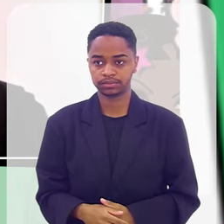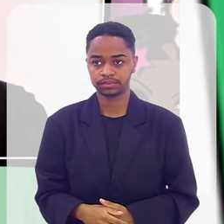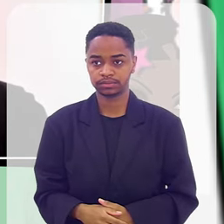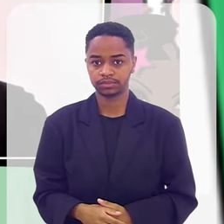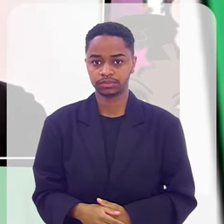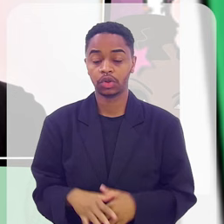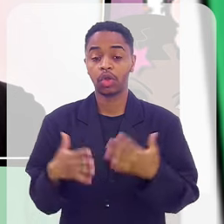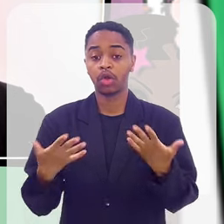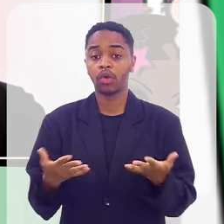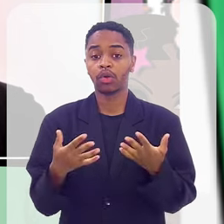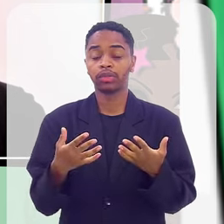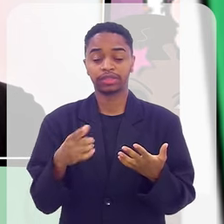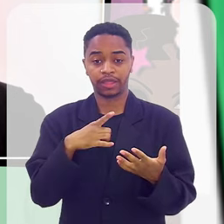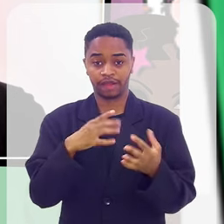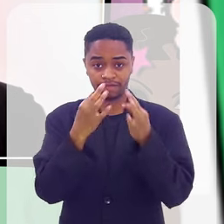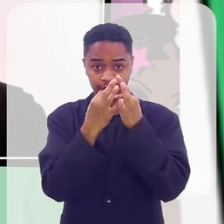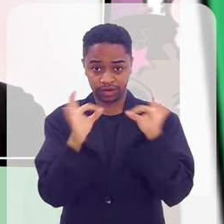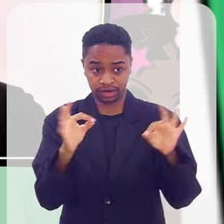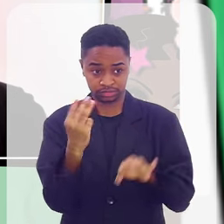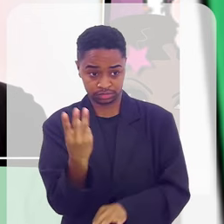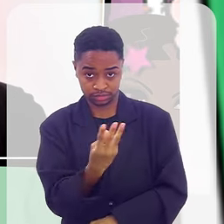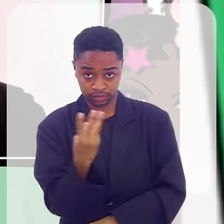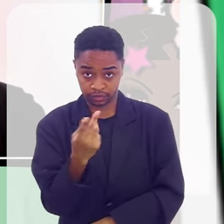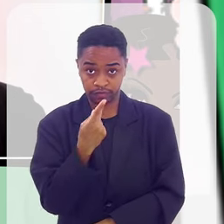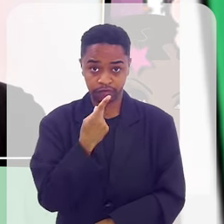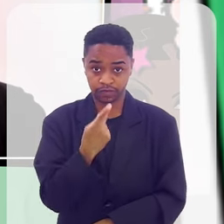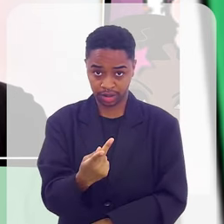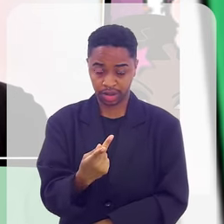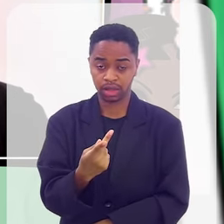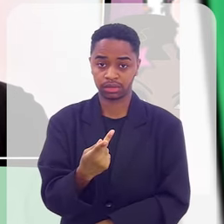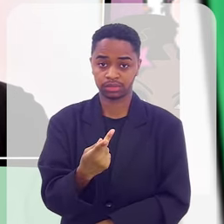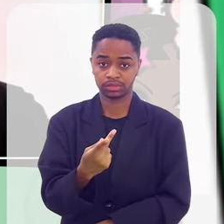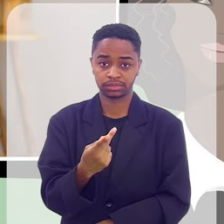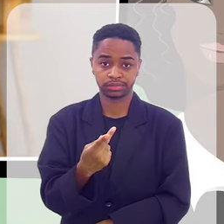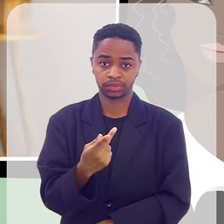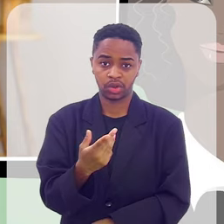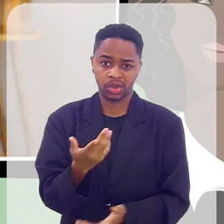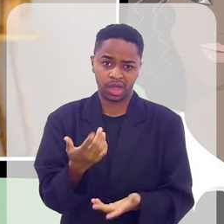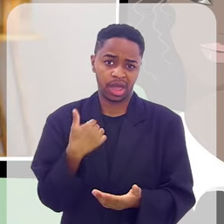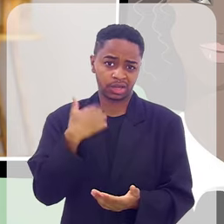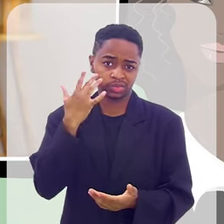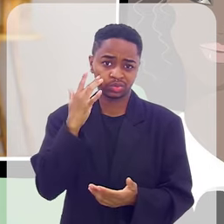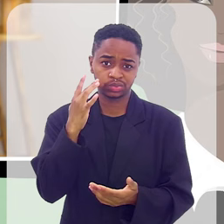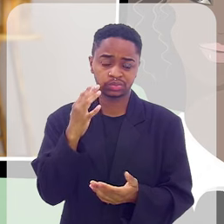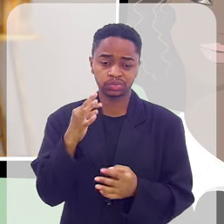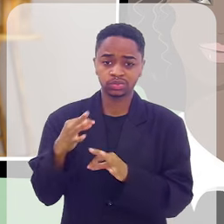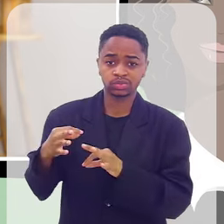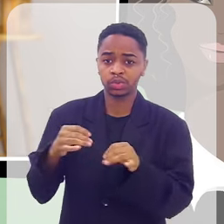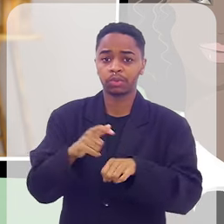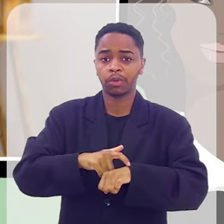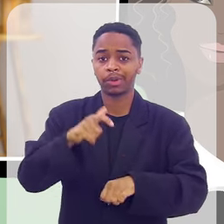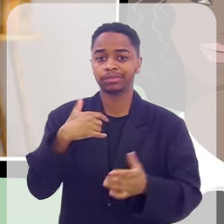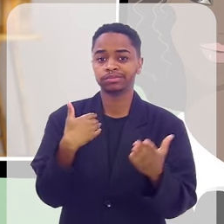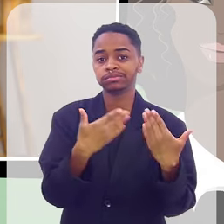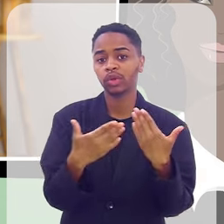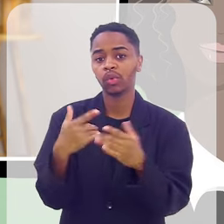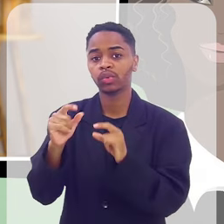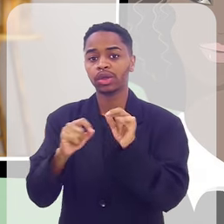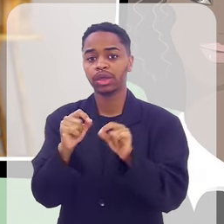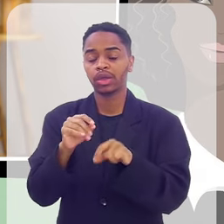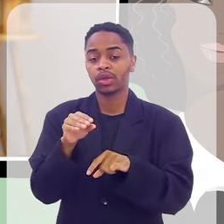Uma frase que os três pontuaram em quase todos os diálogos que a gente teve foi